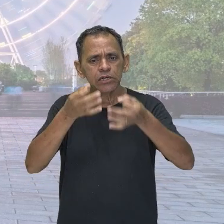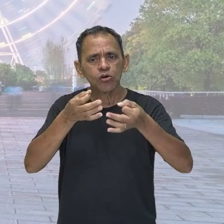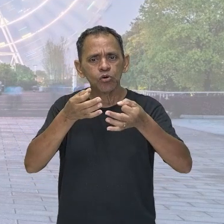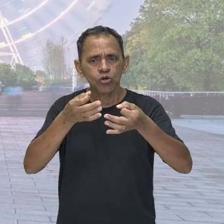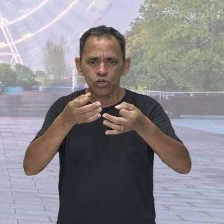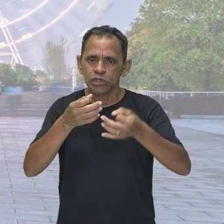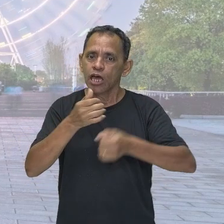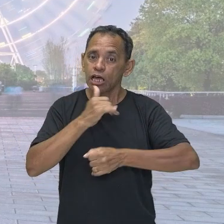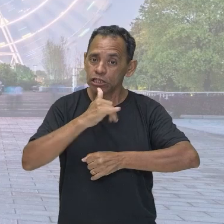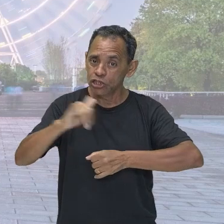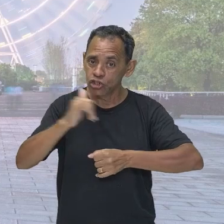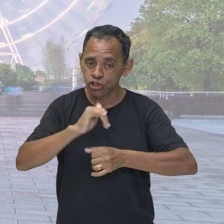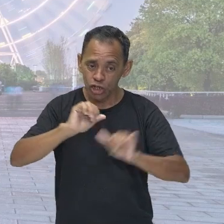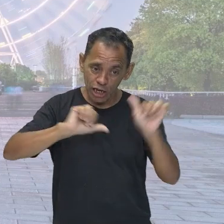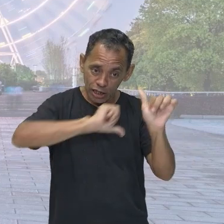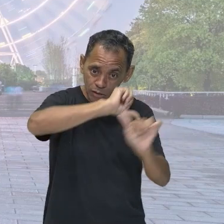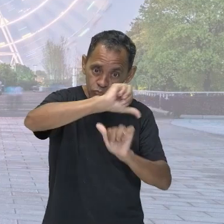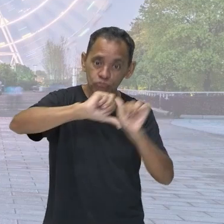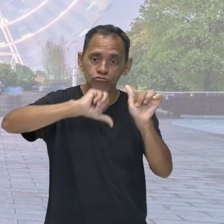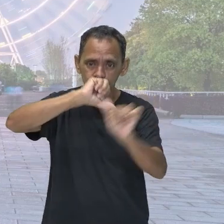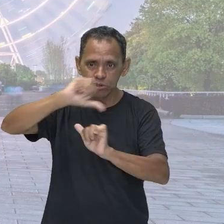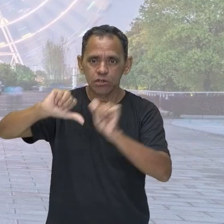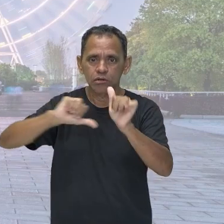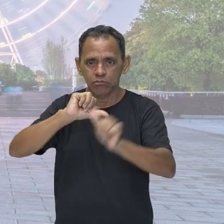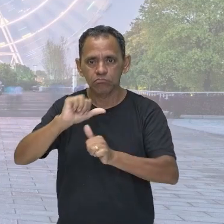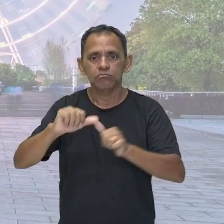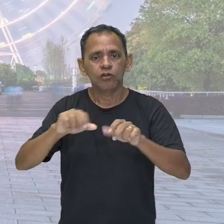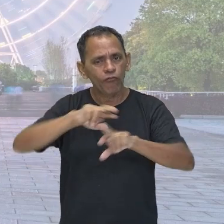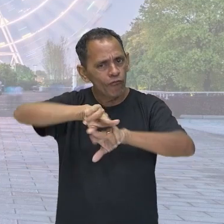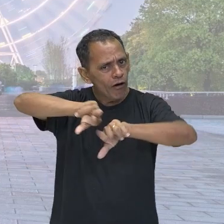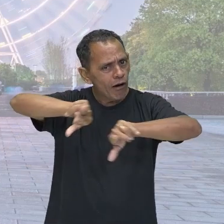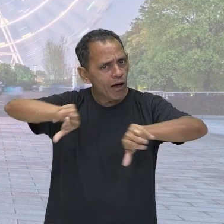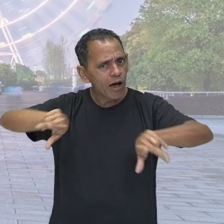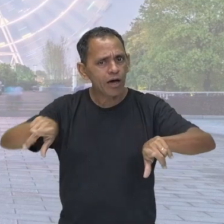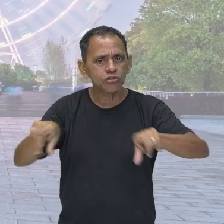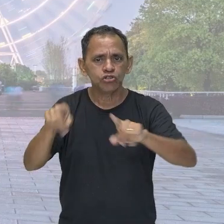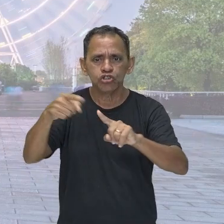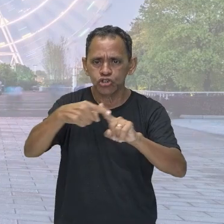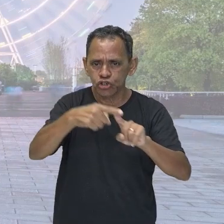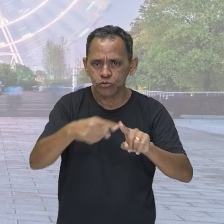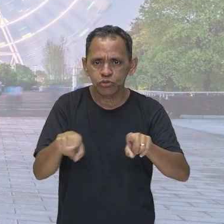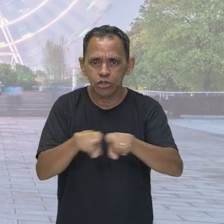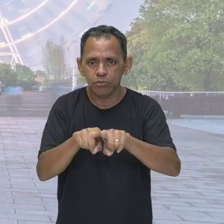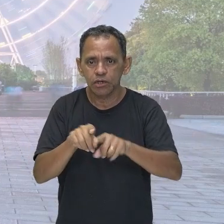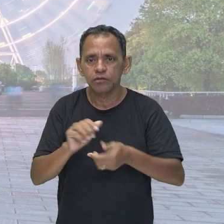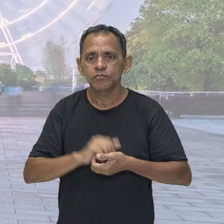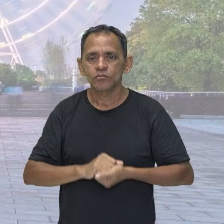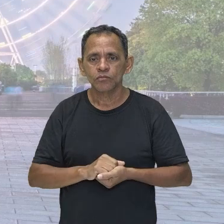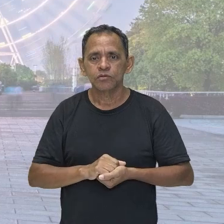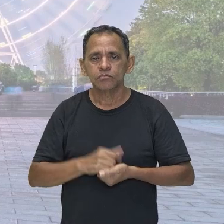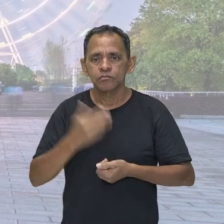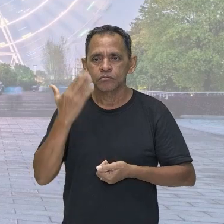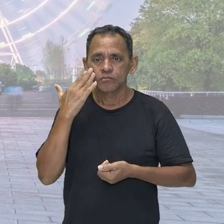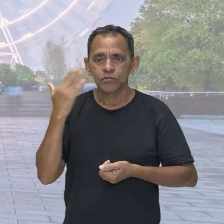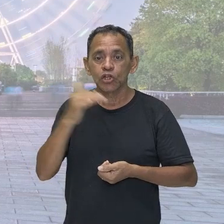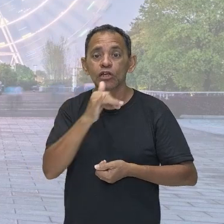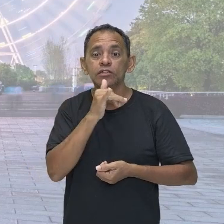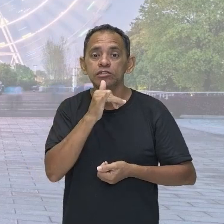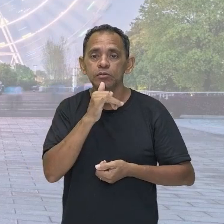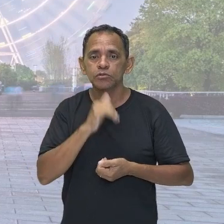muito comum que tu pode gravar aí na tua mente é esse aí do sol, tá? Lá no sol, existem diversas